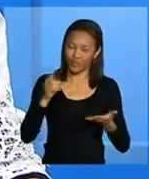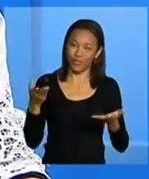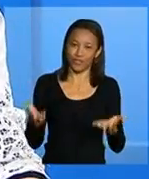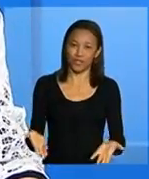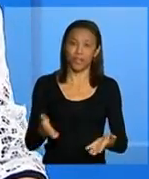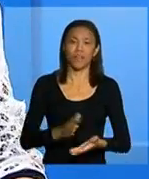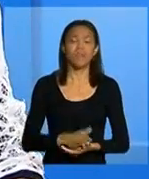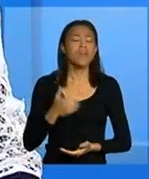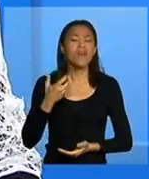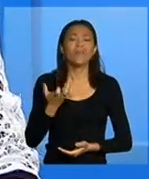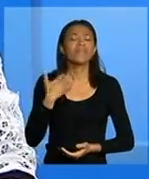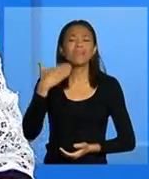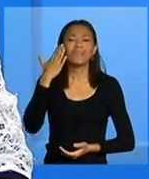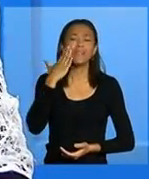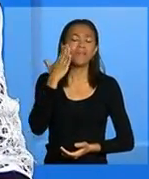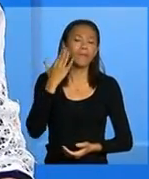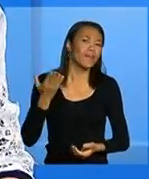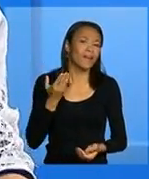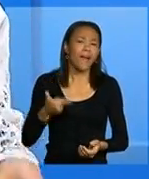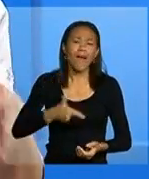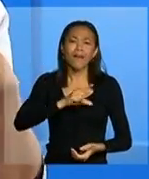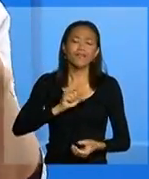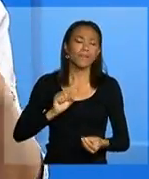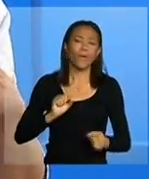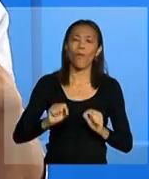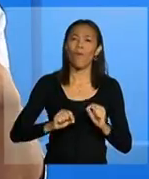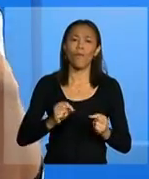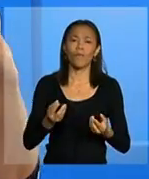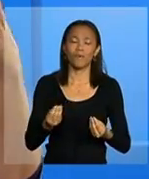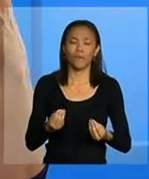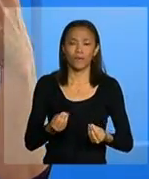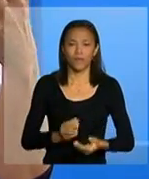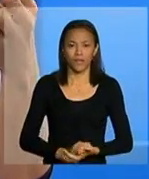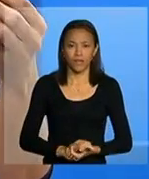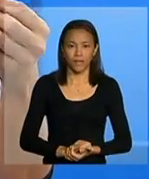Eu quero saber primeiro, antes de tudo, Marcos, vamos só